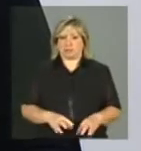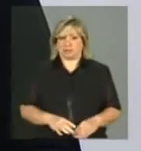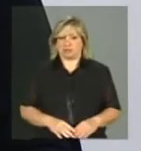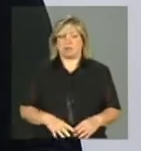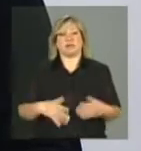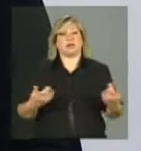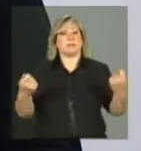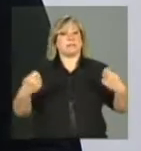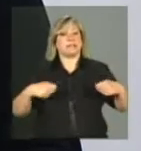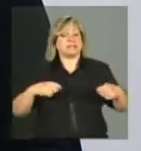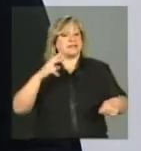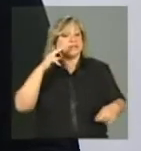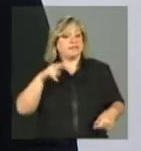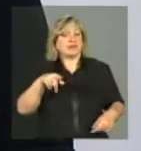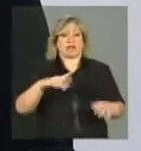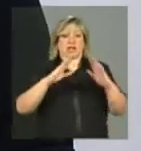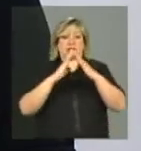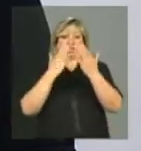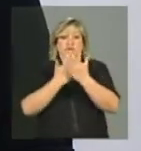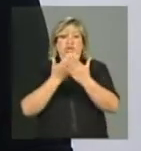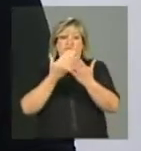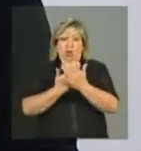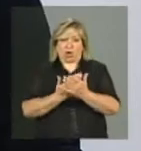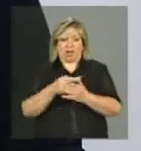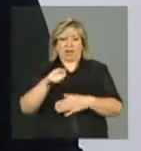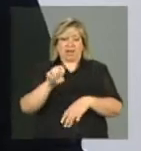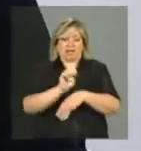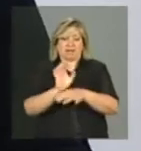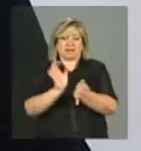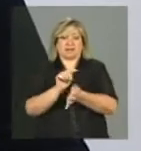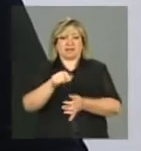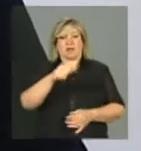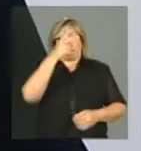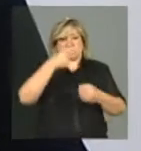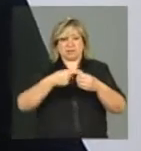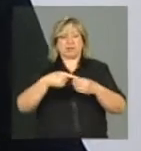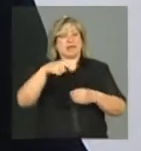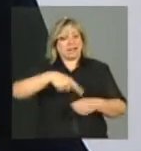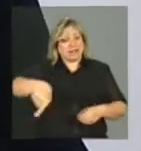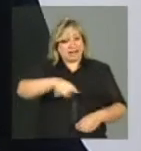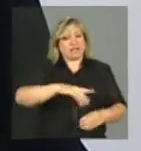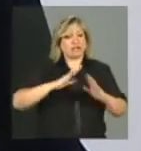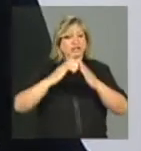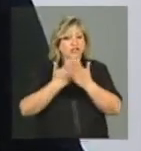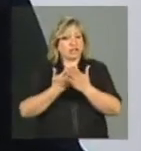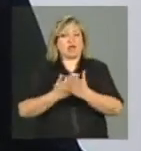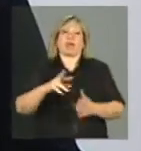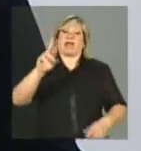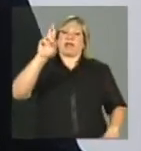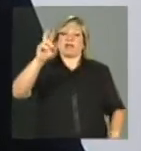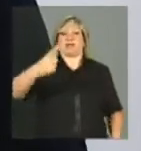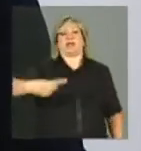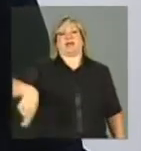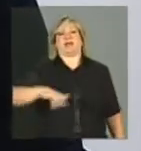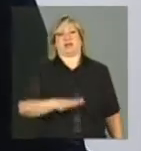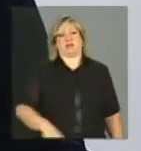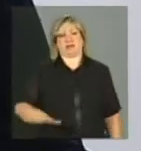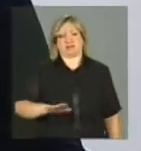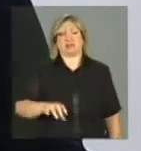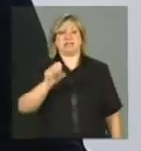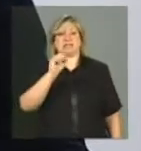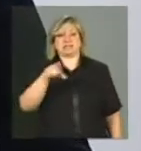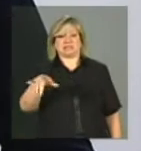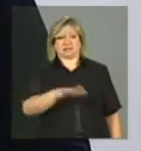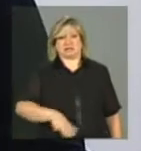escola estadual e a escola do município é a responsável por aquelas crianças e se ela mora em municípios